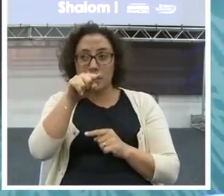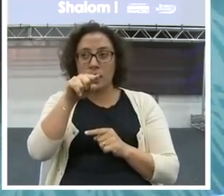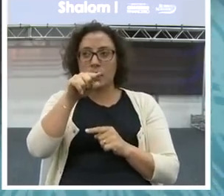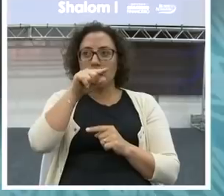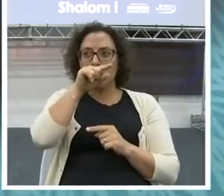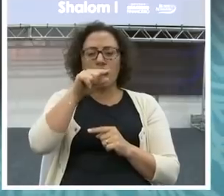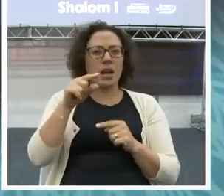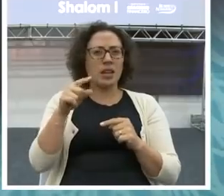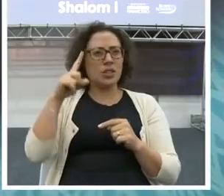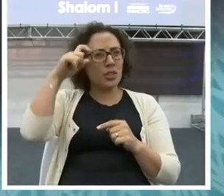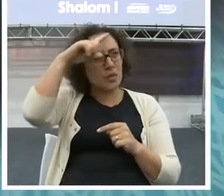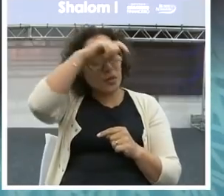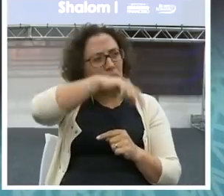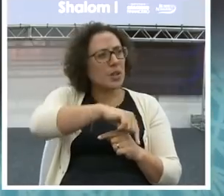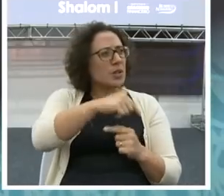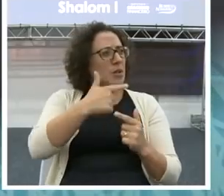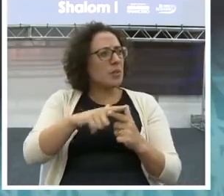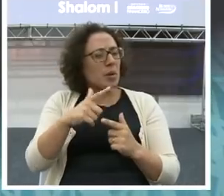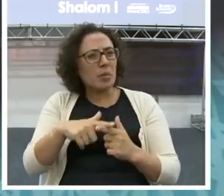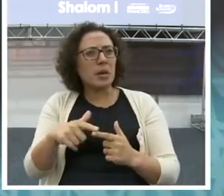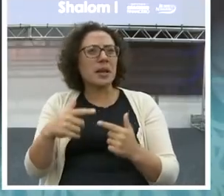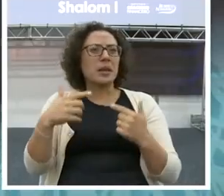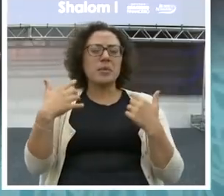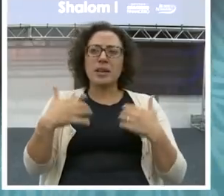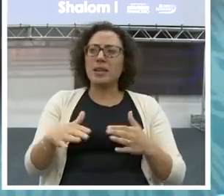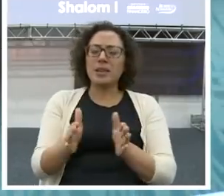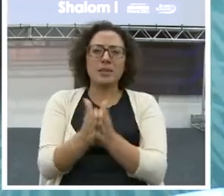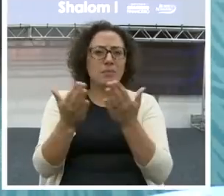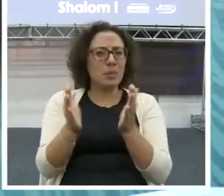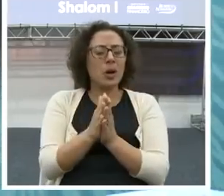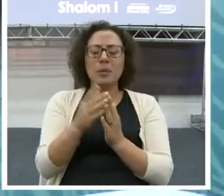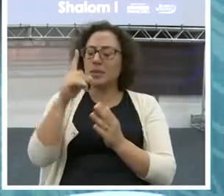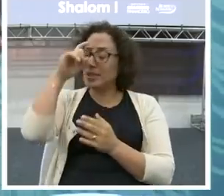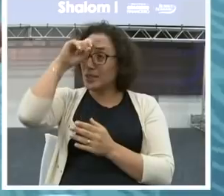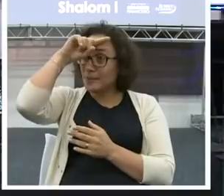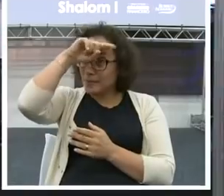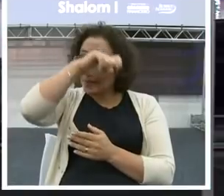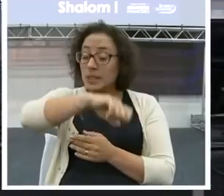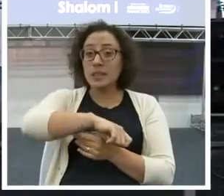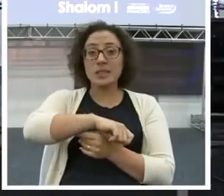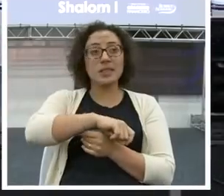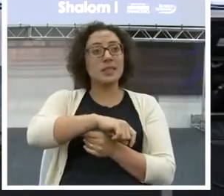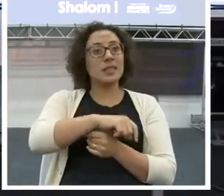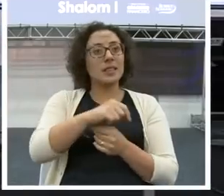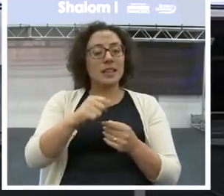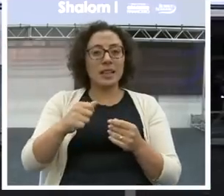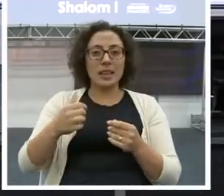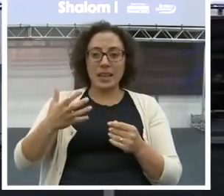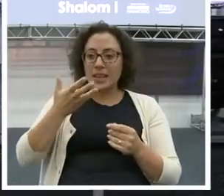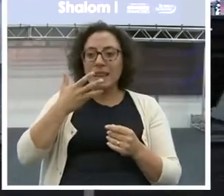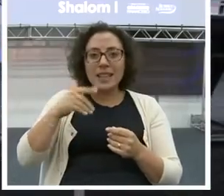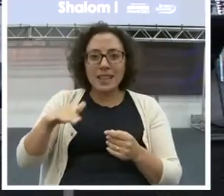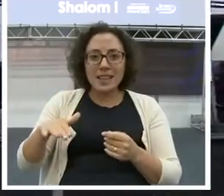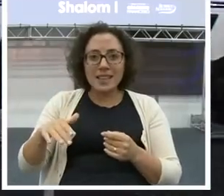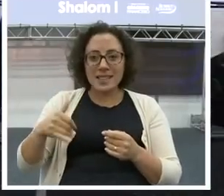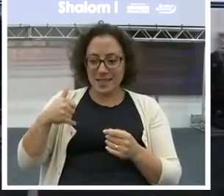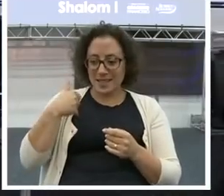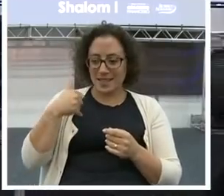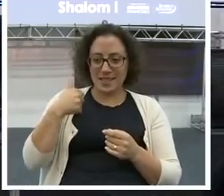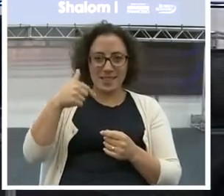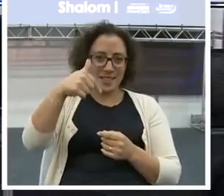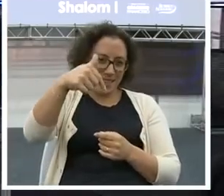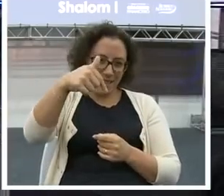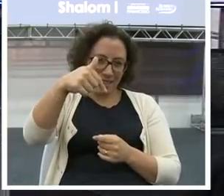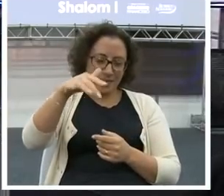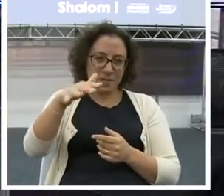esconder. Então, quando eu perdi tudo na minha vida, era muito difícil você pegar as crianças sete anos de idade, e falar